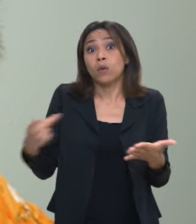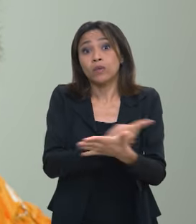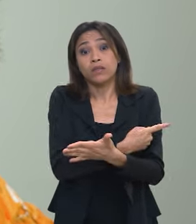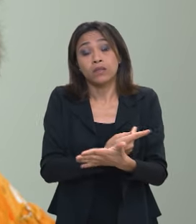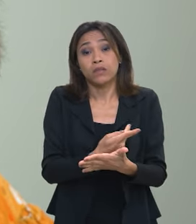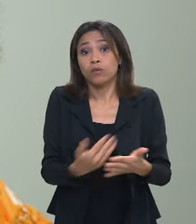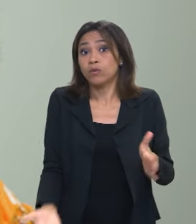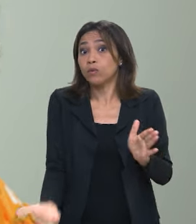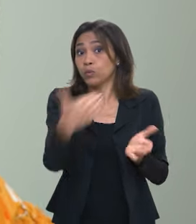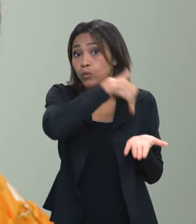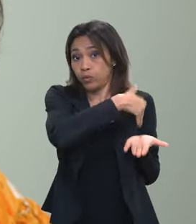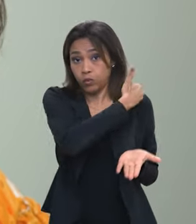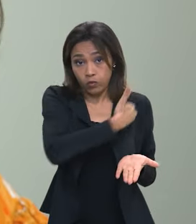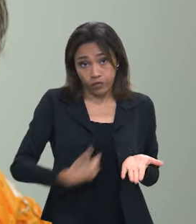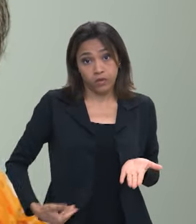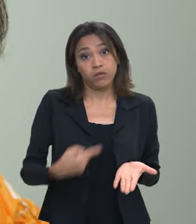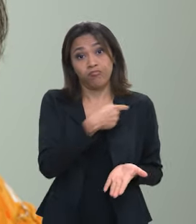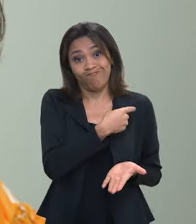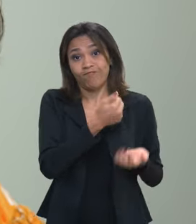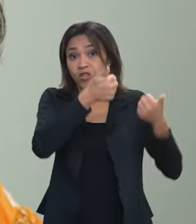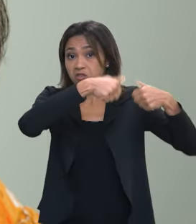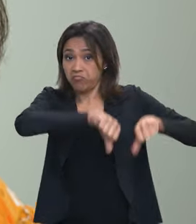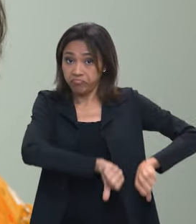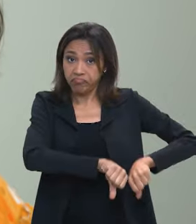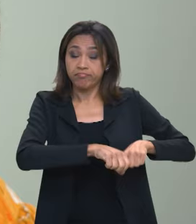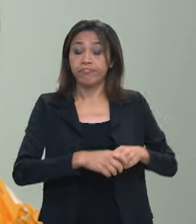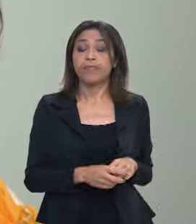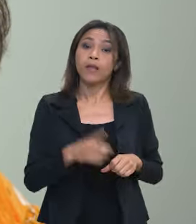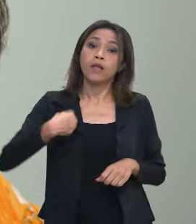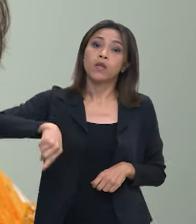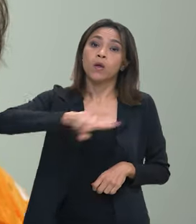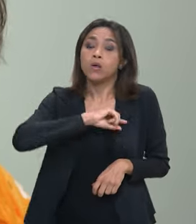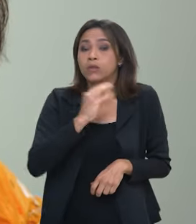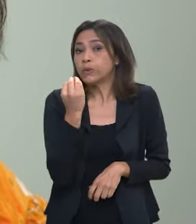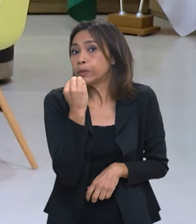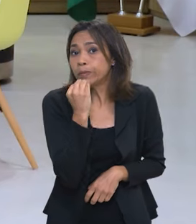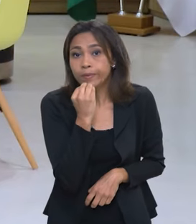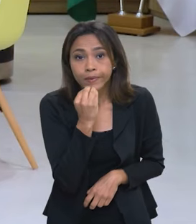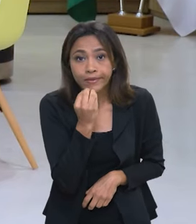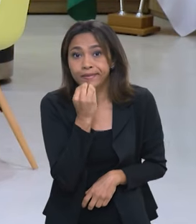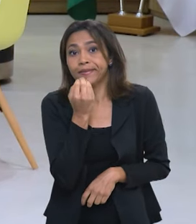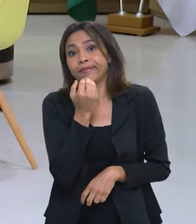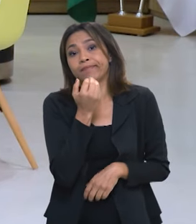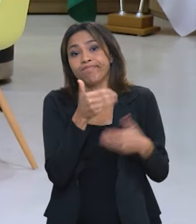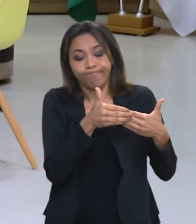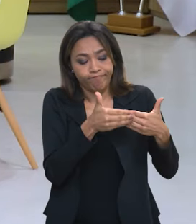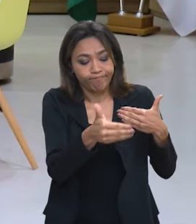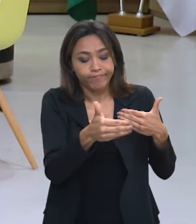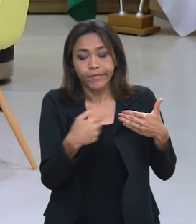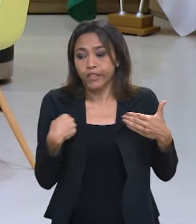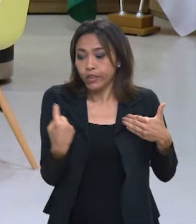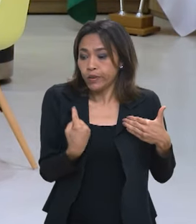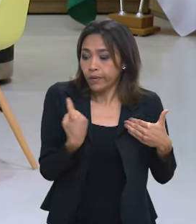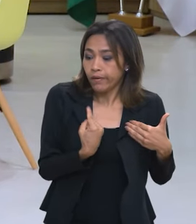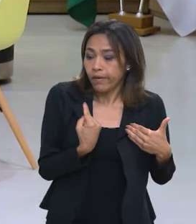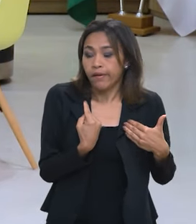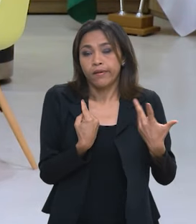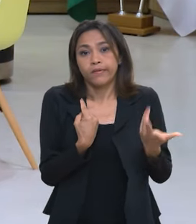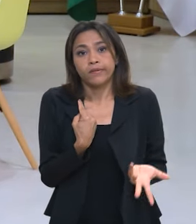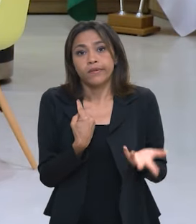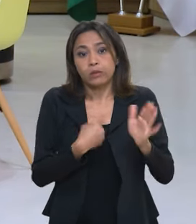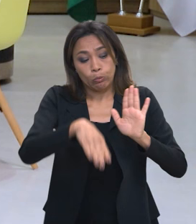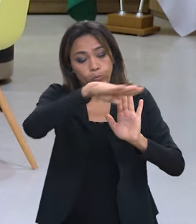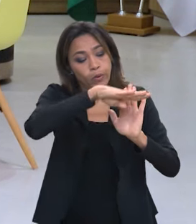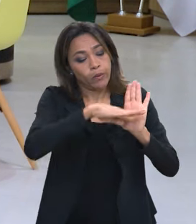na última gestão presidencial, nós não poderíamos fazer isso de forma isolada